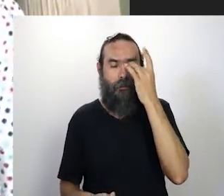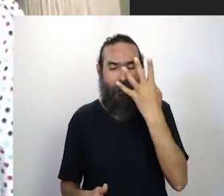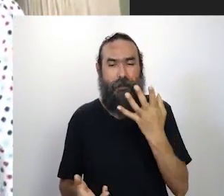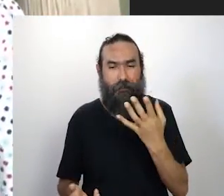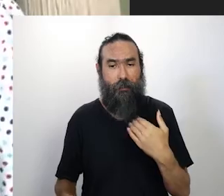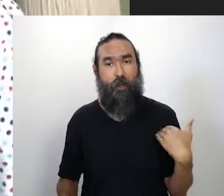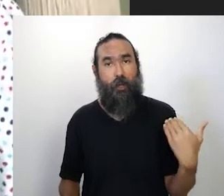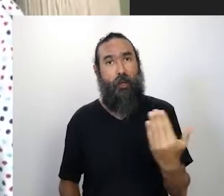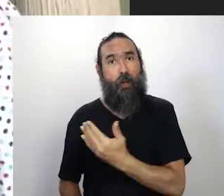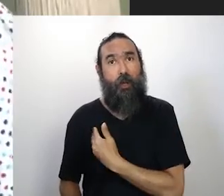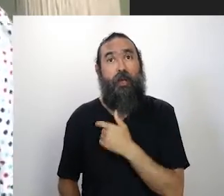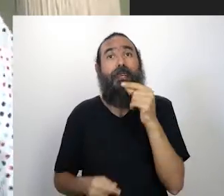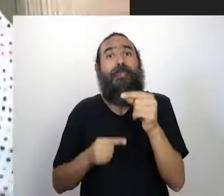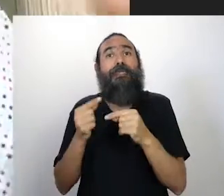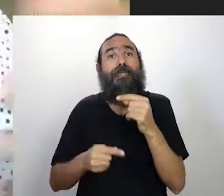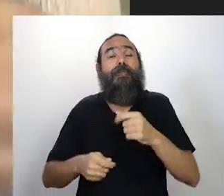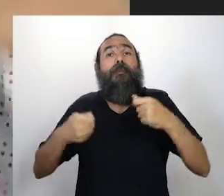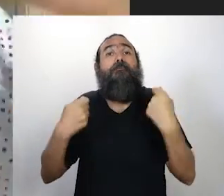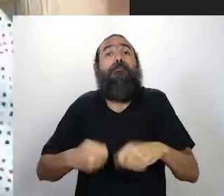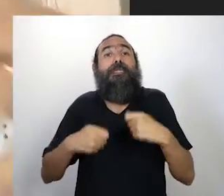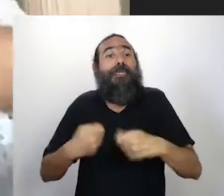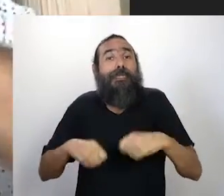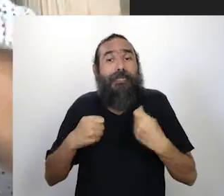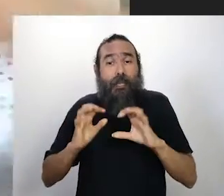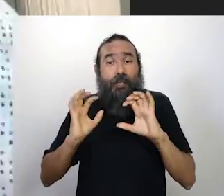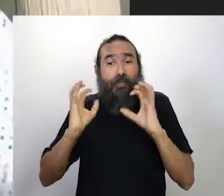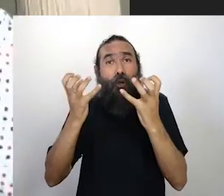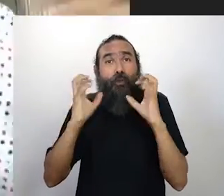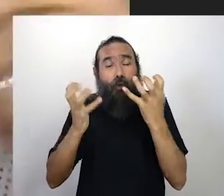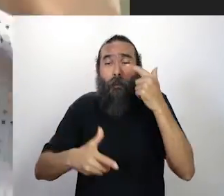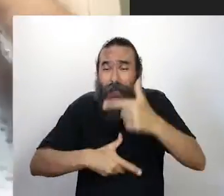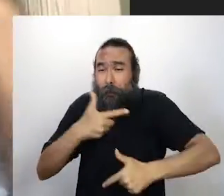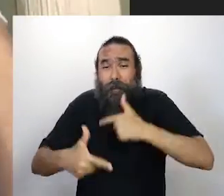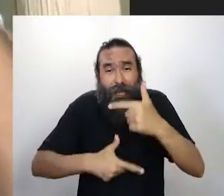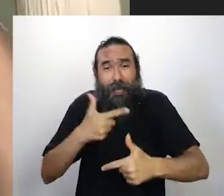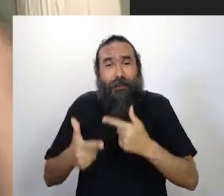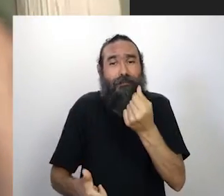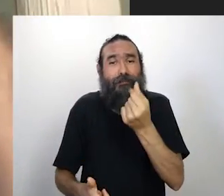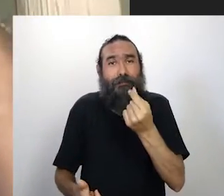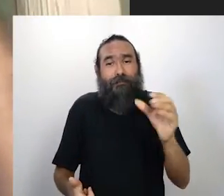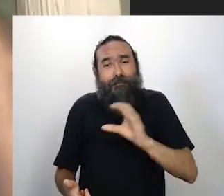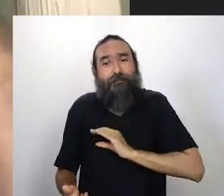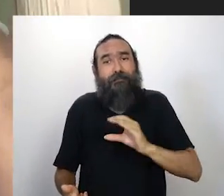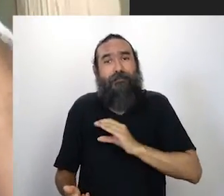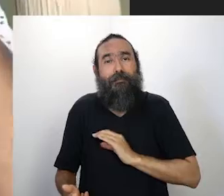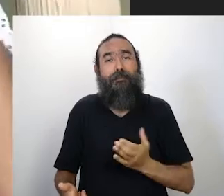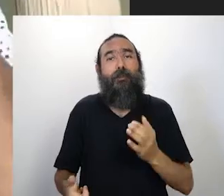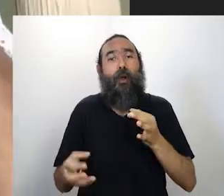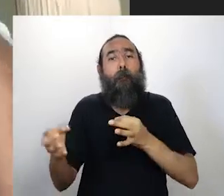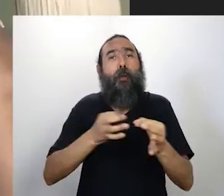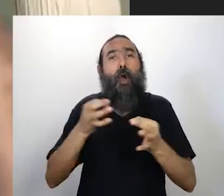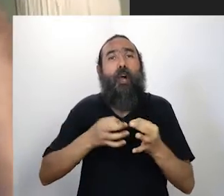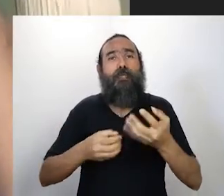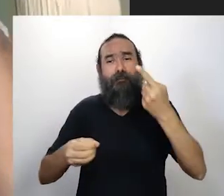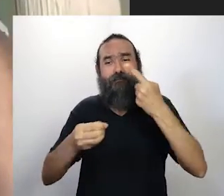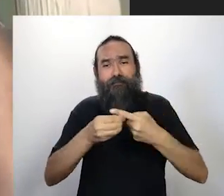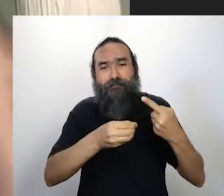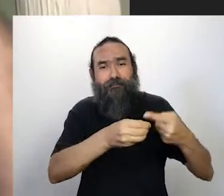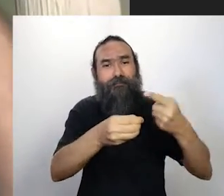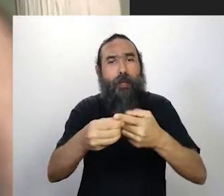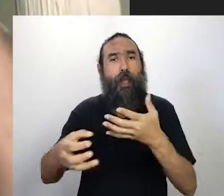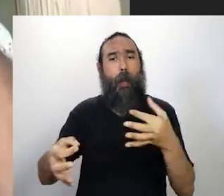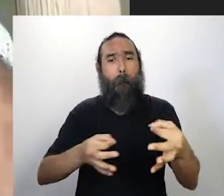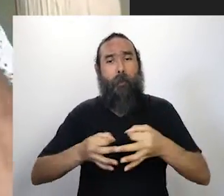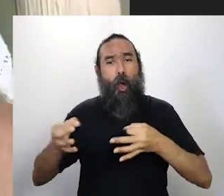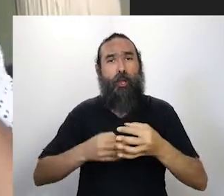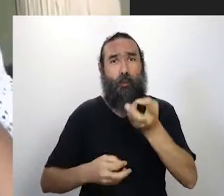A gente que depende de estar fazendo show, de estar na rua, dos projetos sociais que a gente tem pelo interior, dos projetos com a cultura popular, também